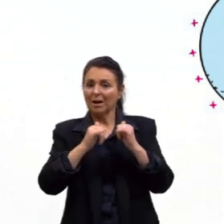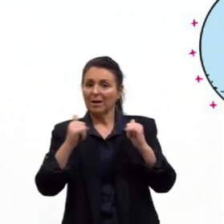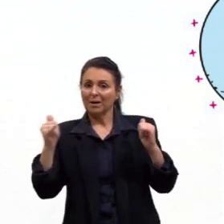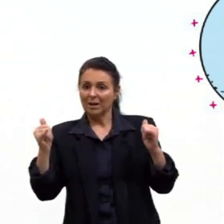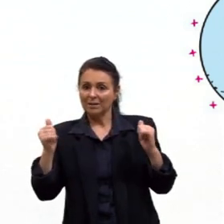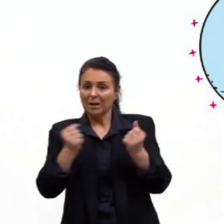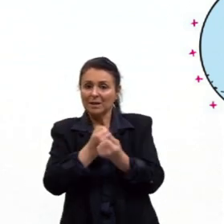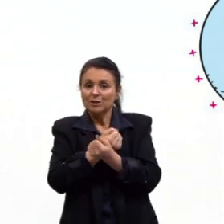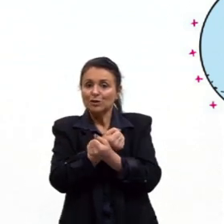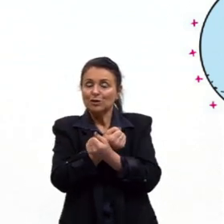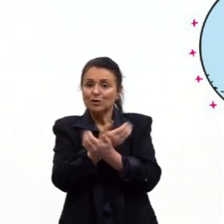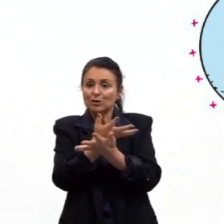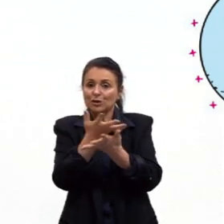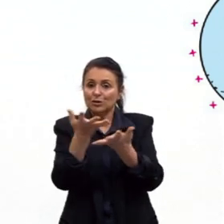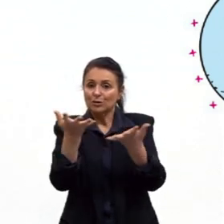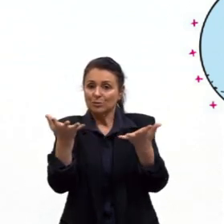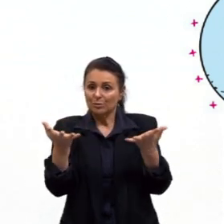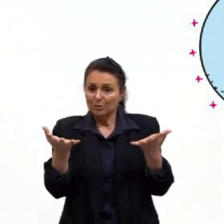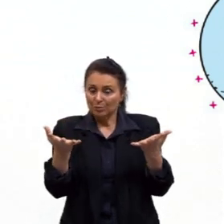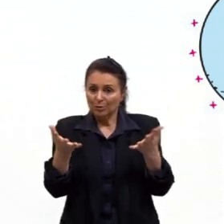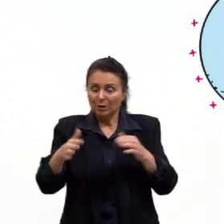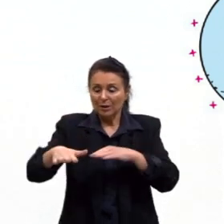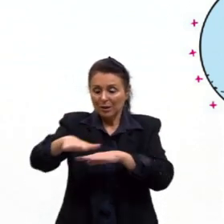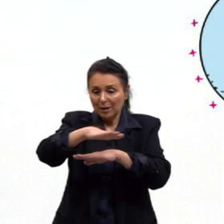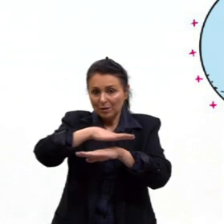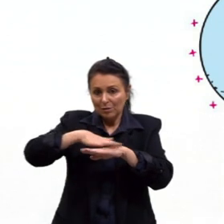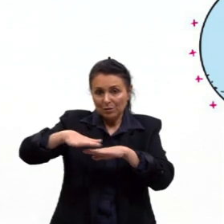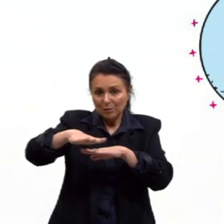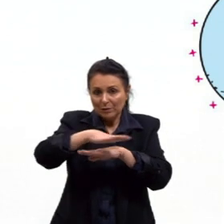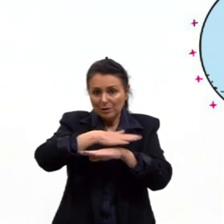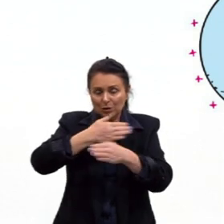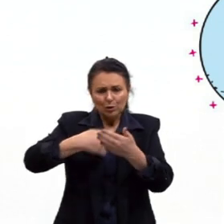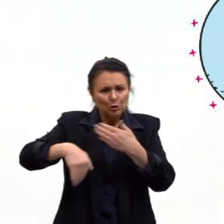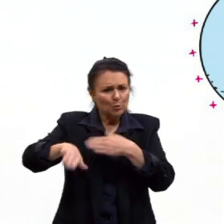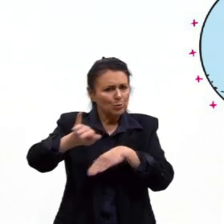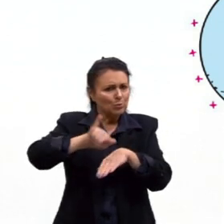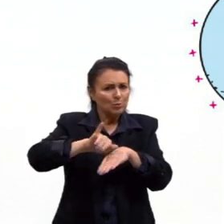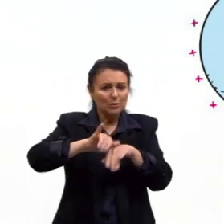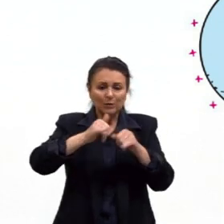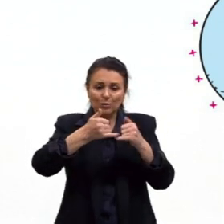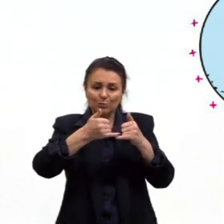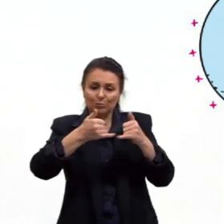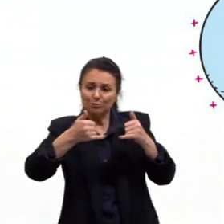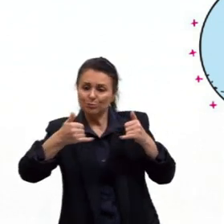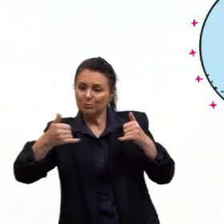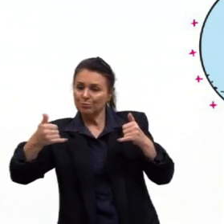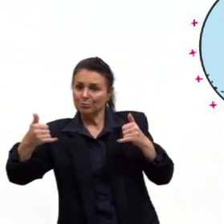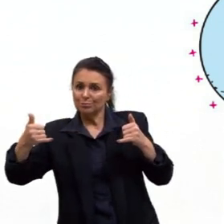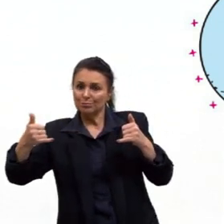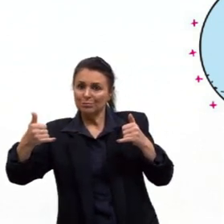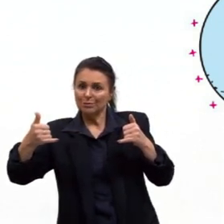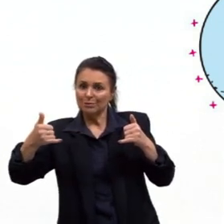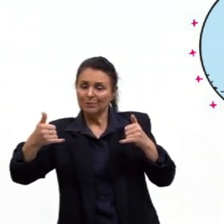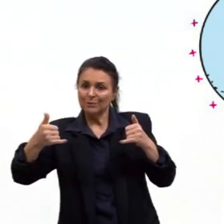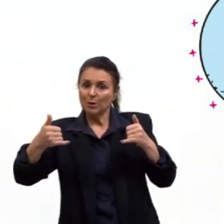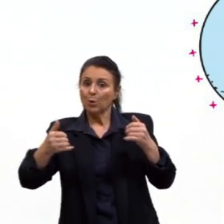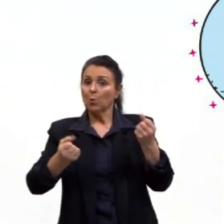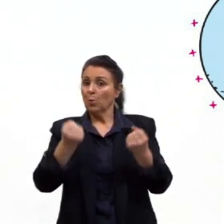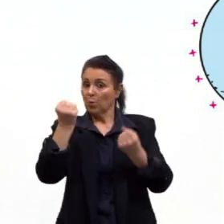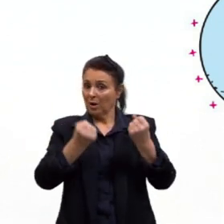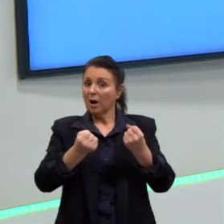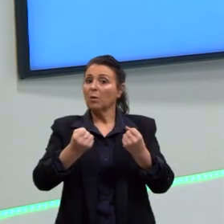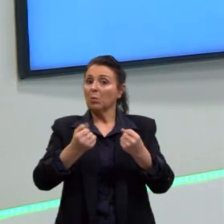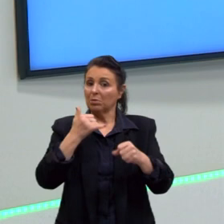por si mesma sobre a superfície de todos os objetos condutores. Aí é importante, o carro é metálico.